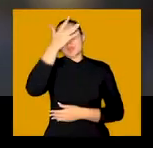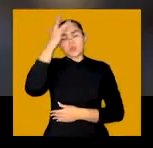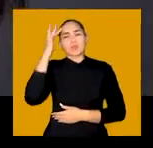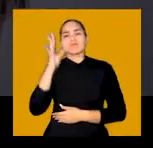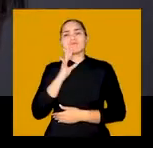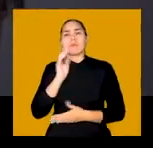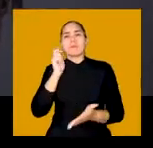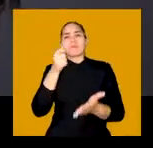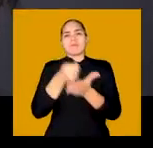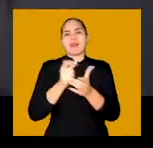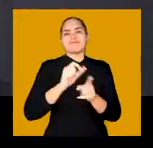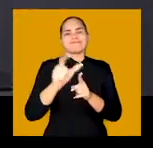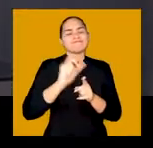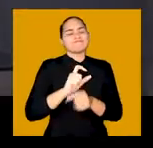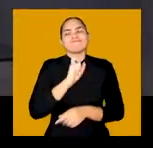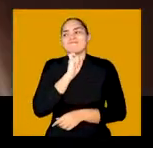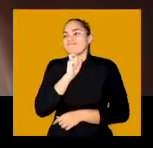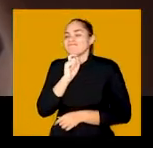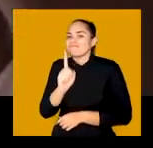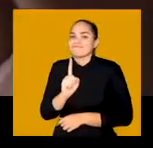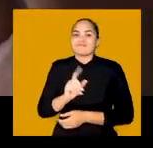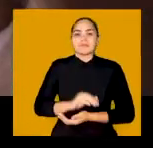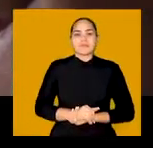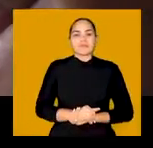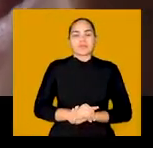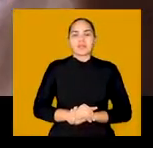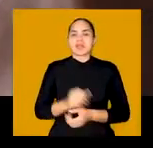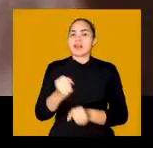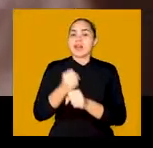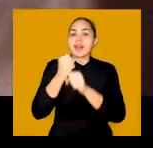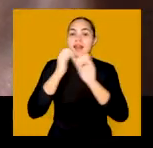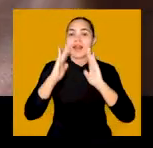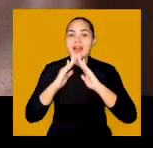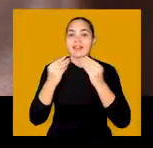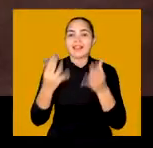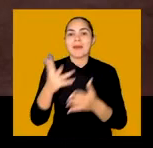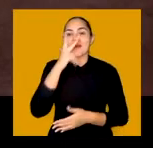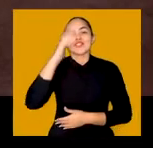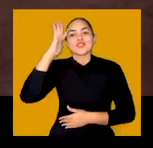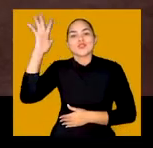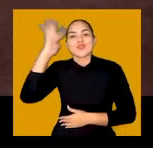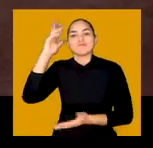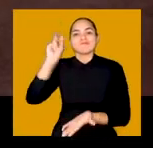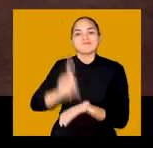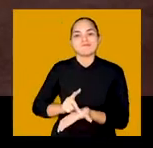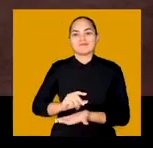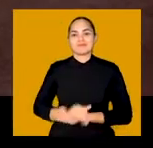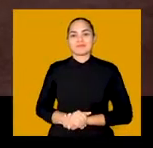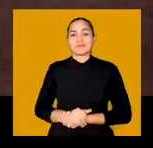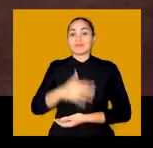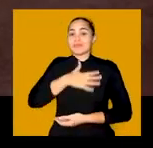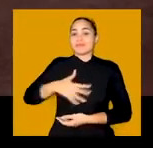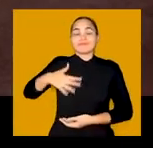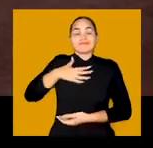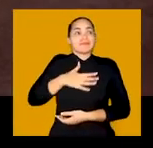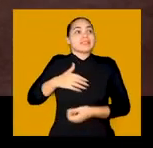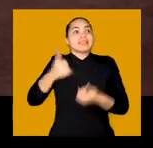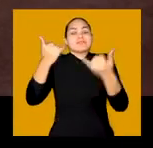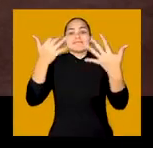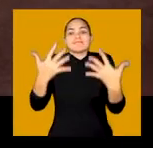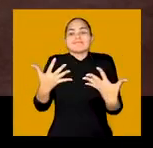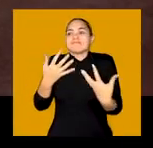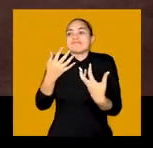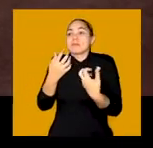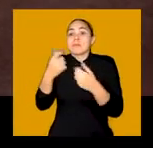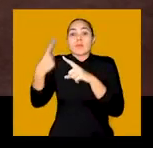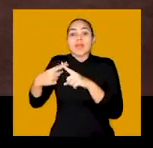não dá nem para pagar esse aluguel. Construir casas é construir sonhos. Uma felicidade assim que a gente não tem explicação, porque